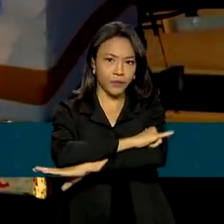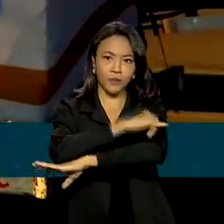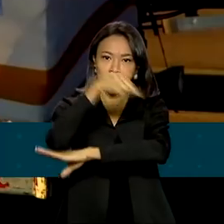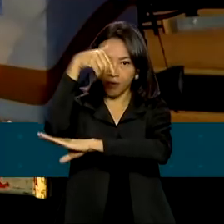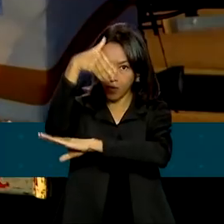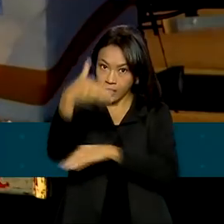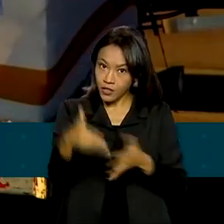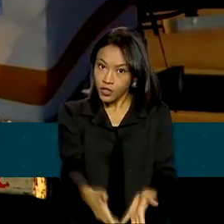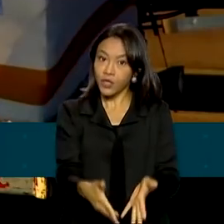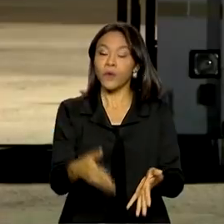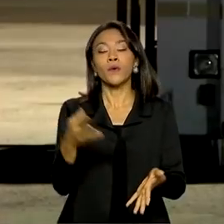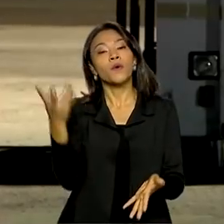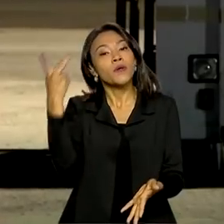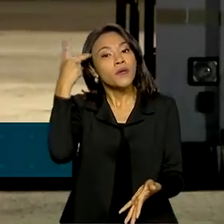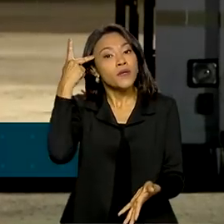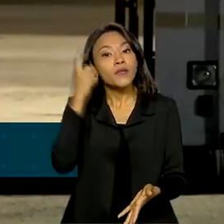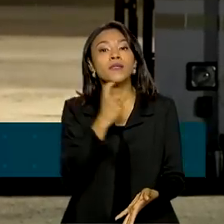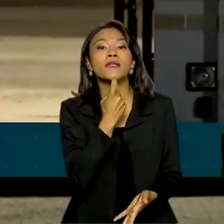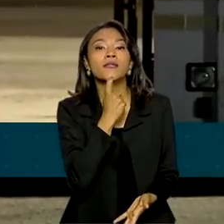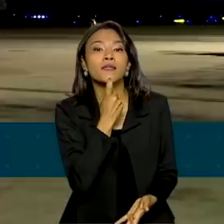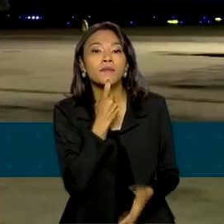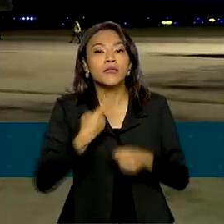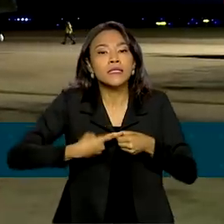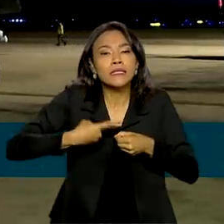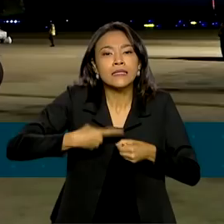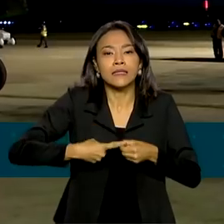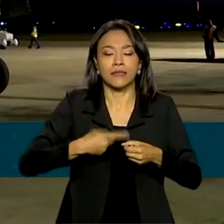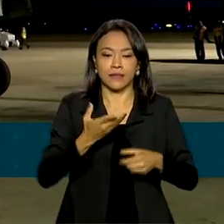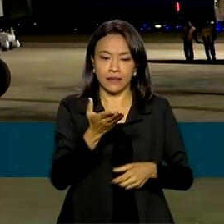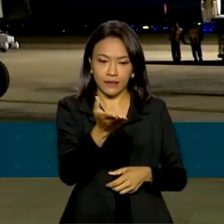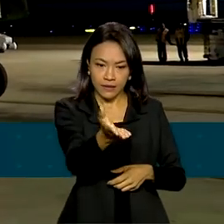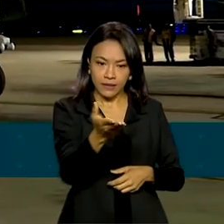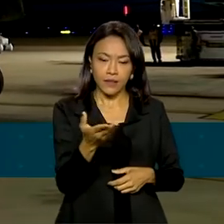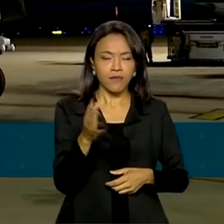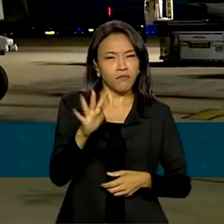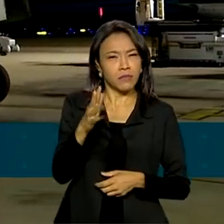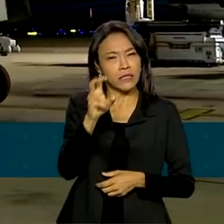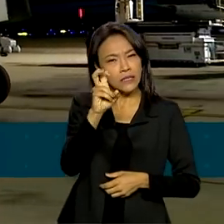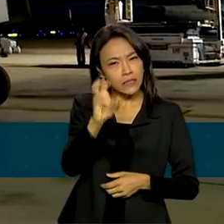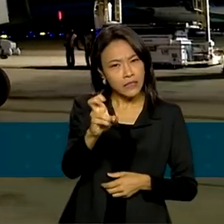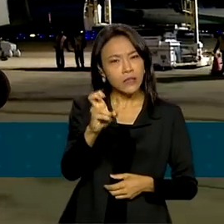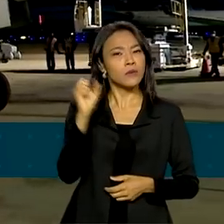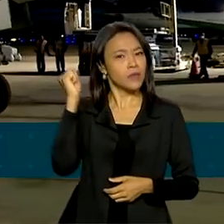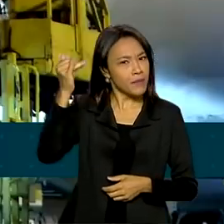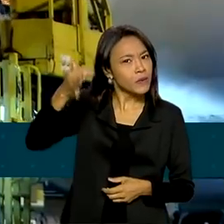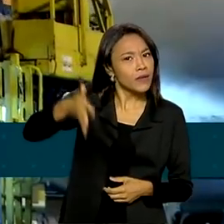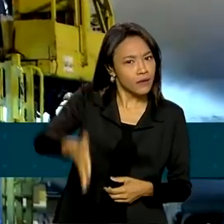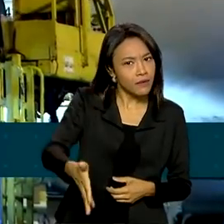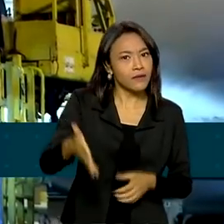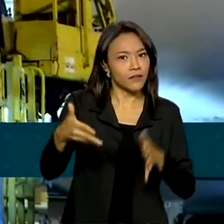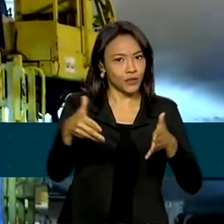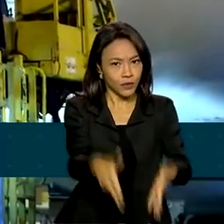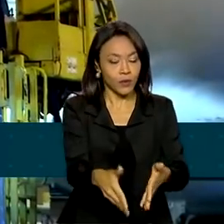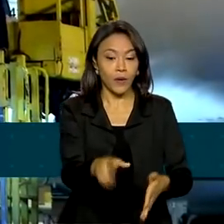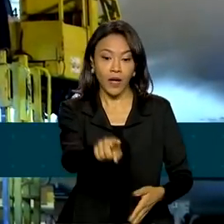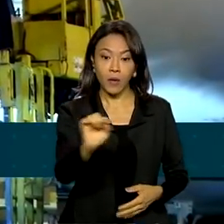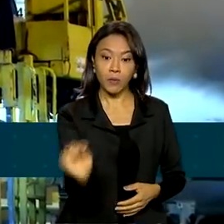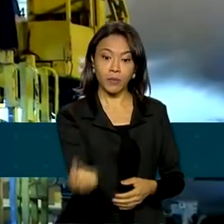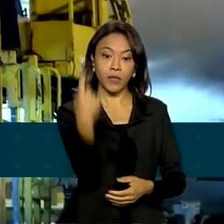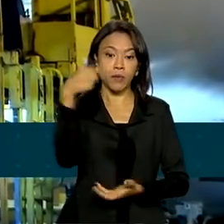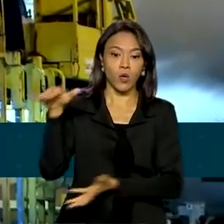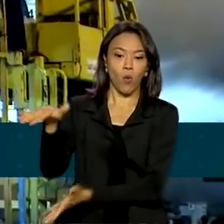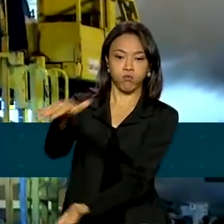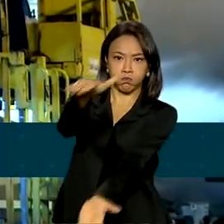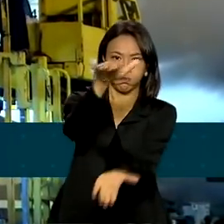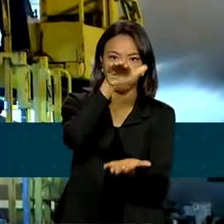Viracopos, em Campinas, no interior de São Paulo pouco antes das 5 horas desta madrugada. É o primeiro lote de